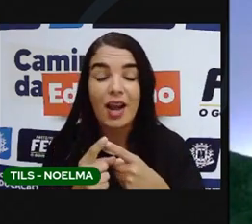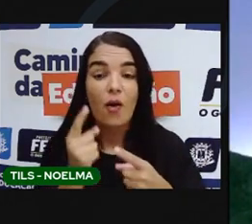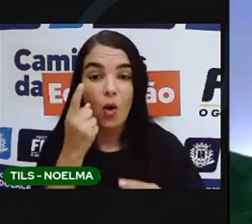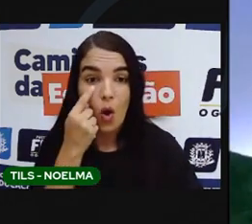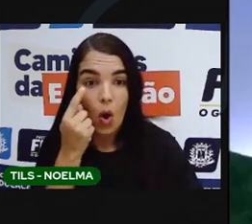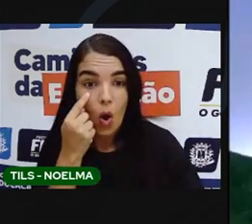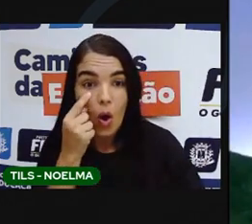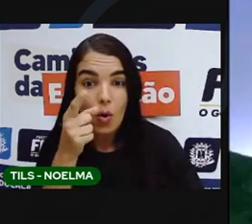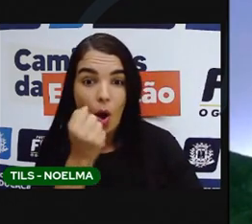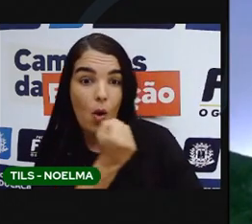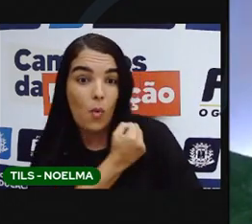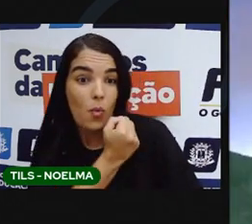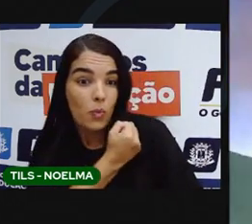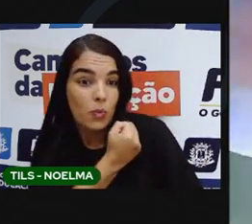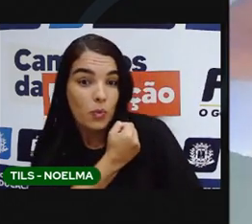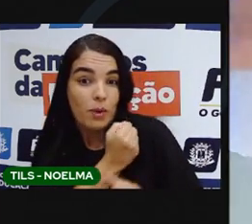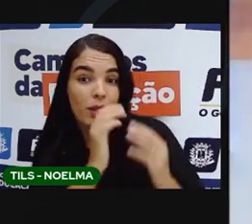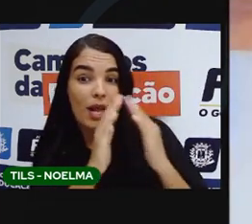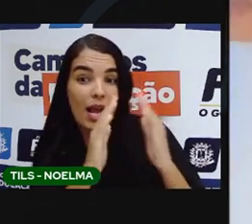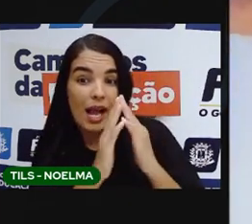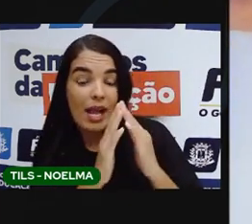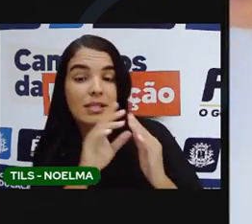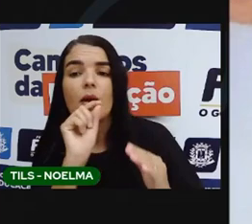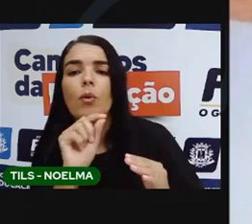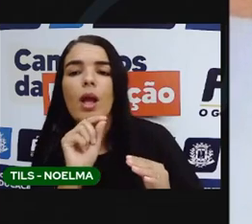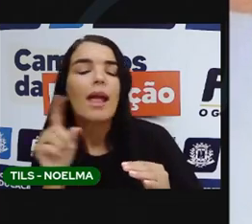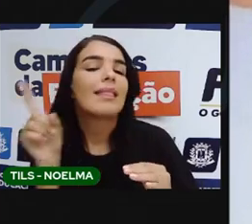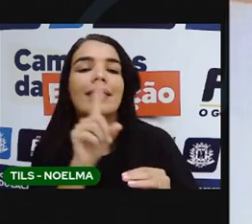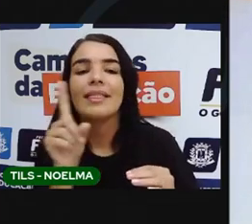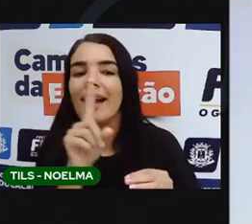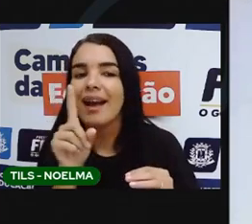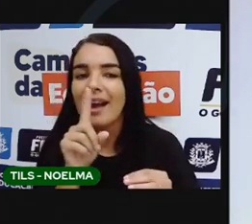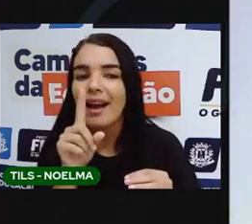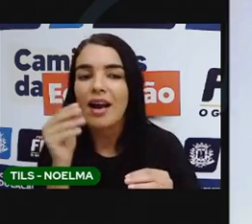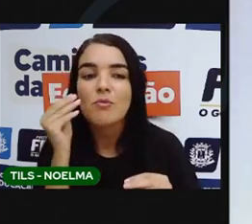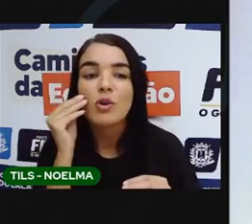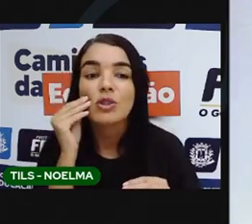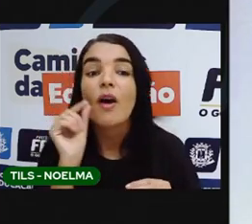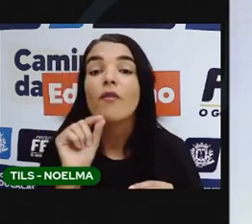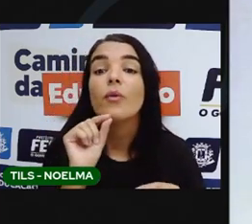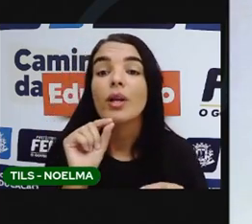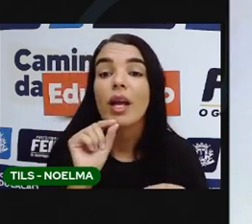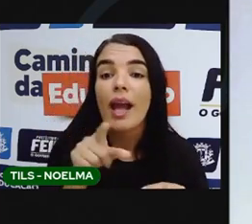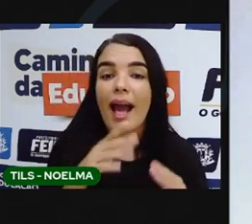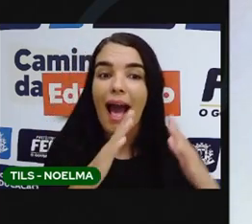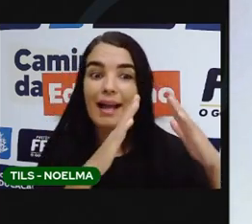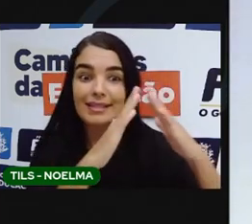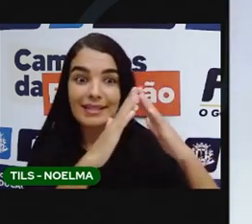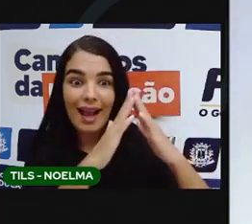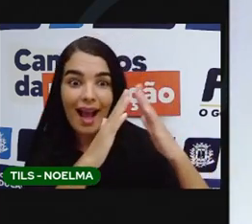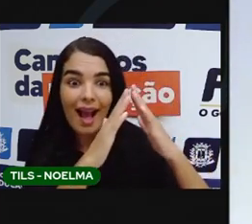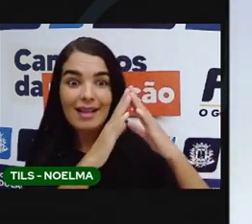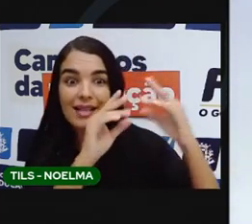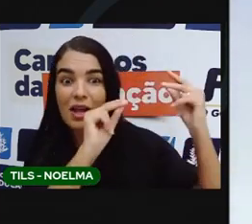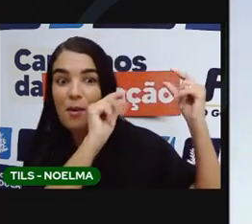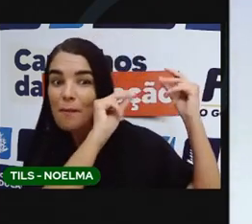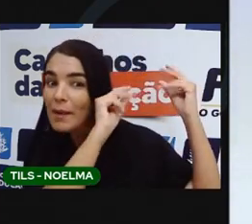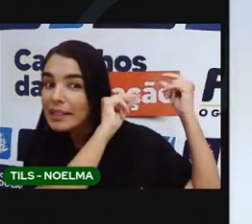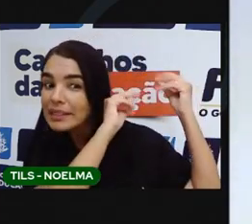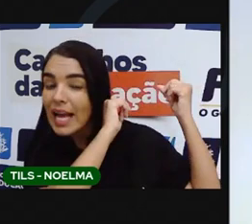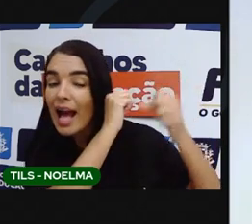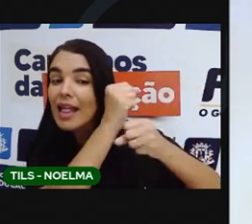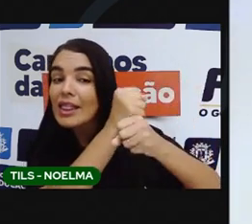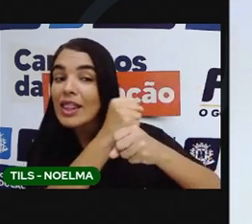número da casa. número da O Pelônia me falou que antigamente, ainda hoje a gente consegue ver isso. As casas, algumas casas têm a data de